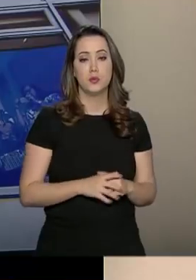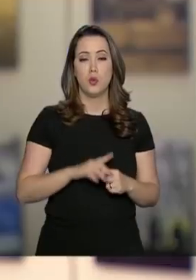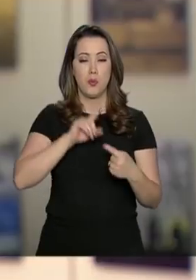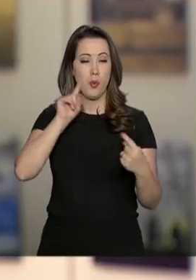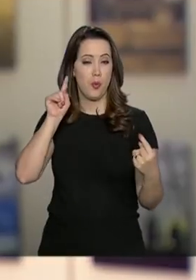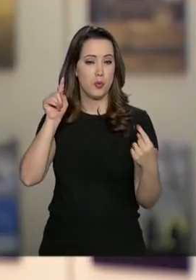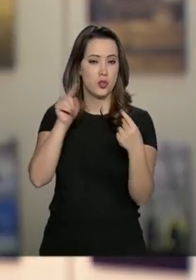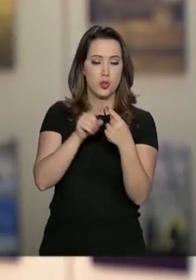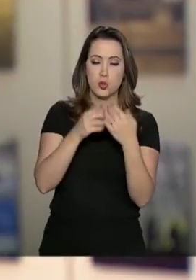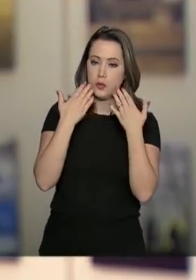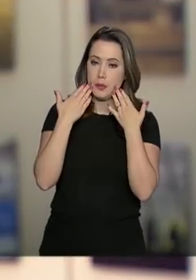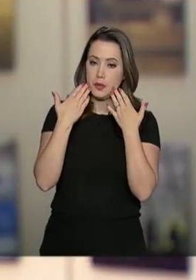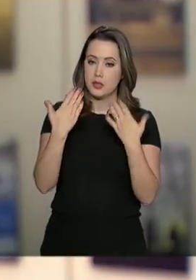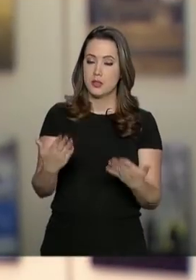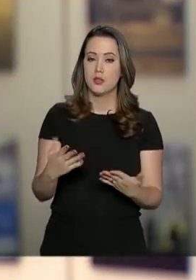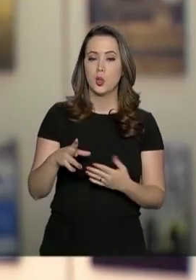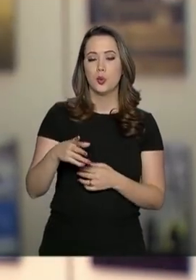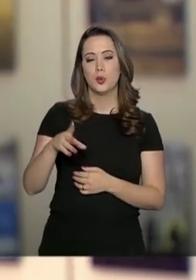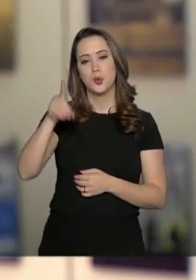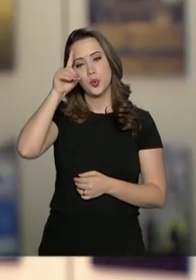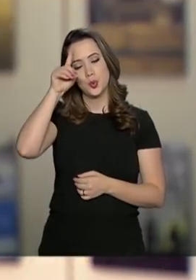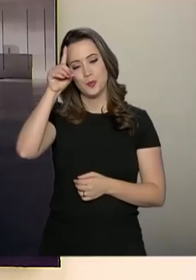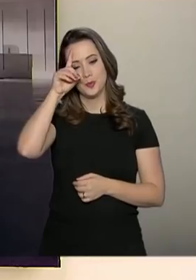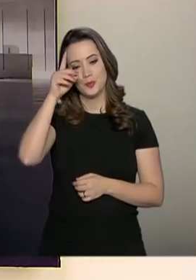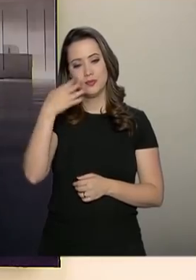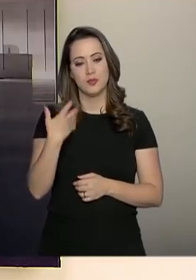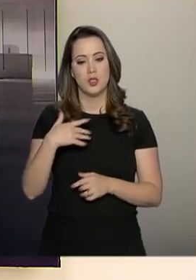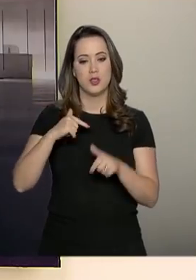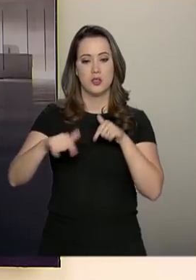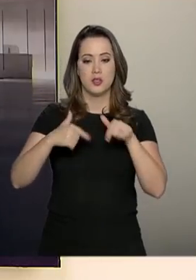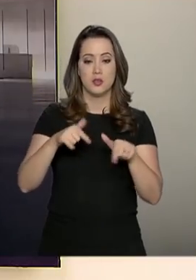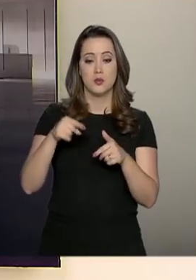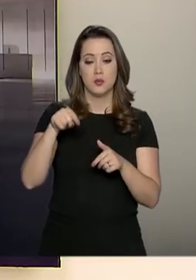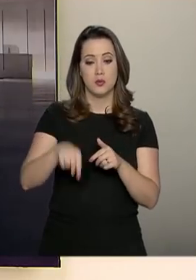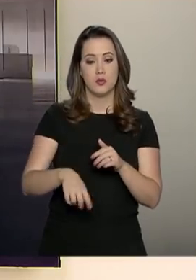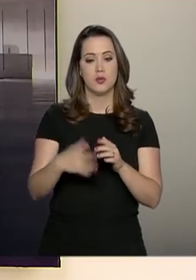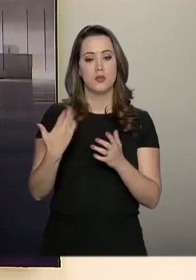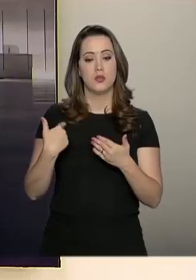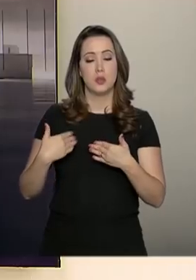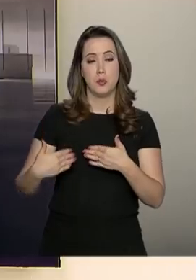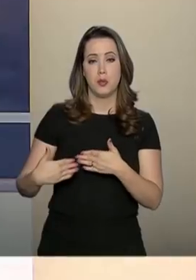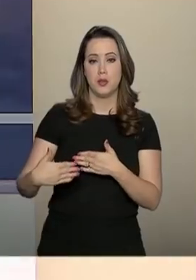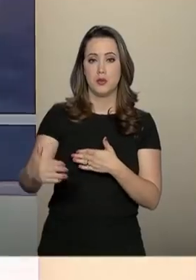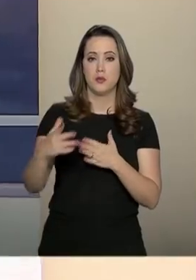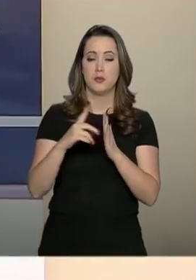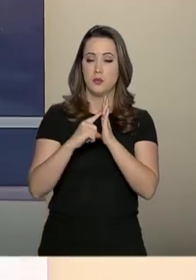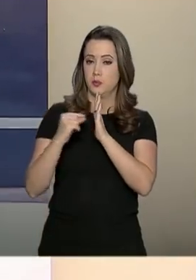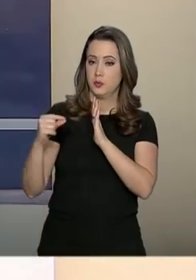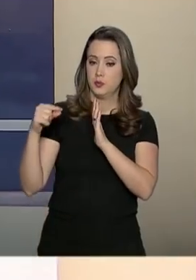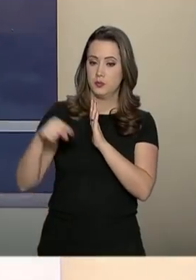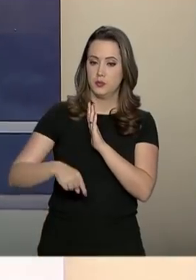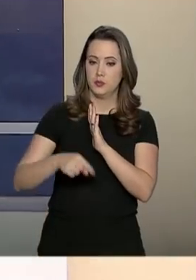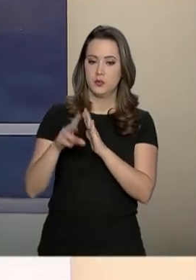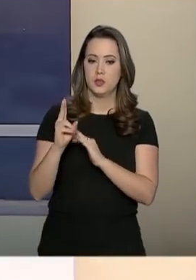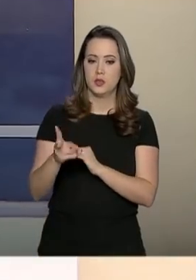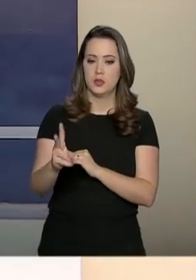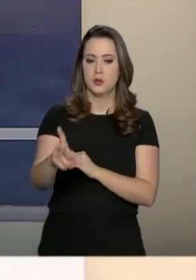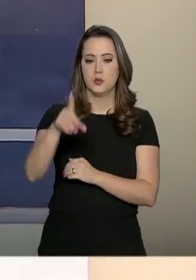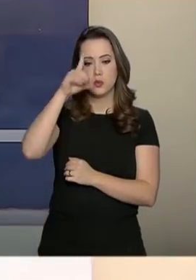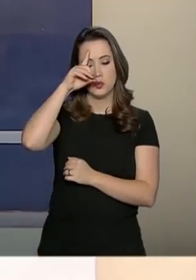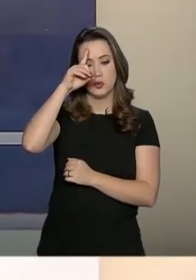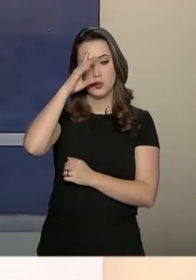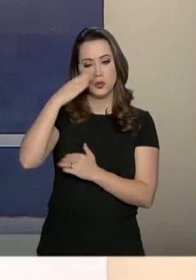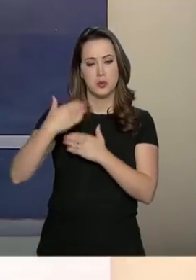exposição é trazer um pouco do cotidiano. Eu trabalho aqui no Esplanada dos Ministérios, aqui no Palácio do Planalto, e todos os dias